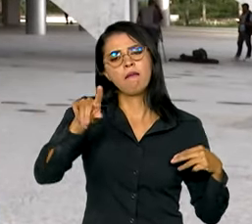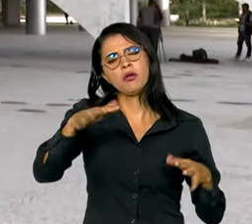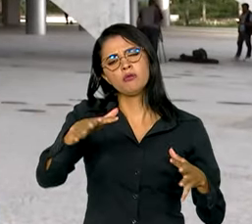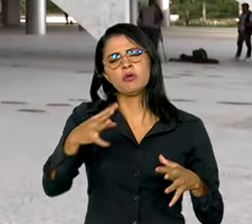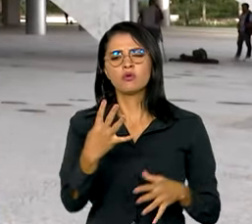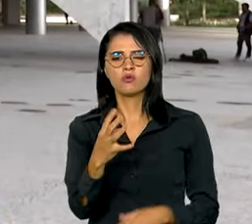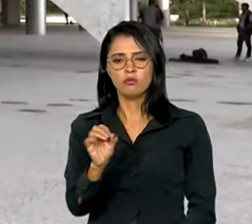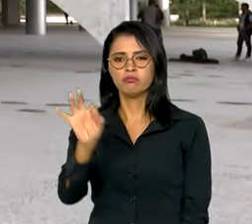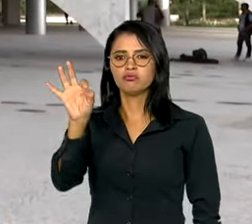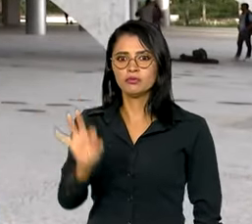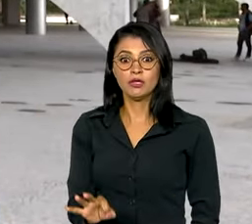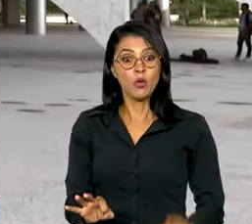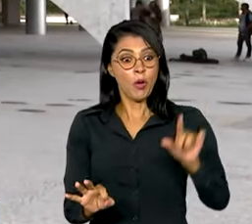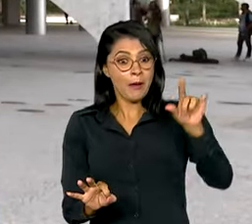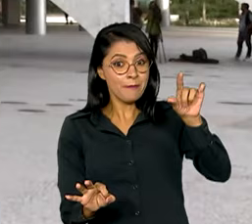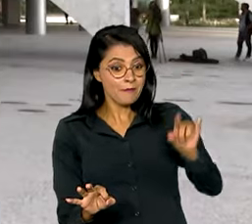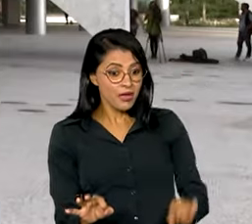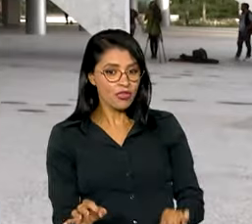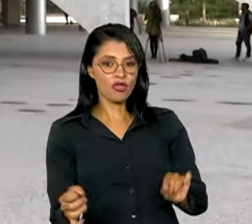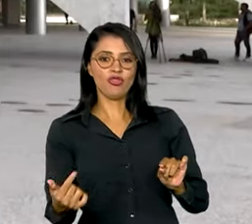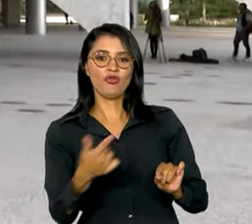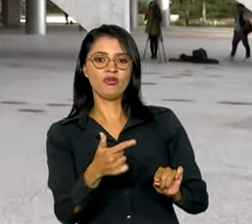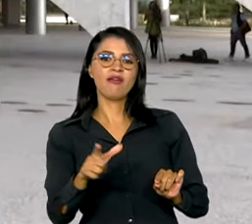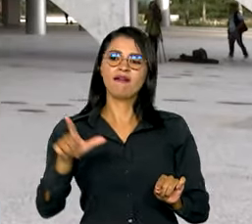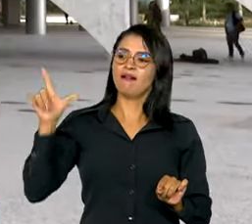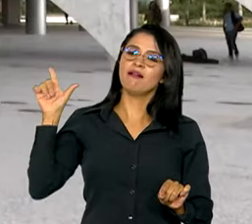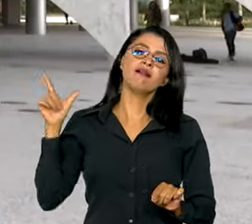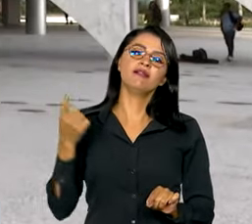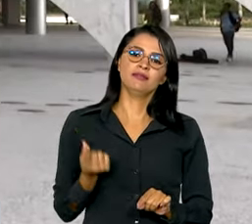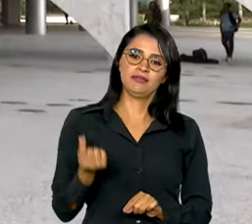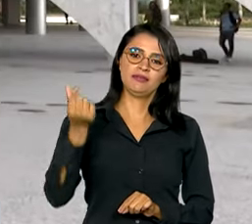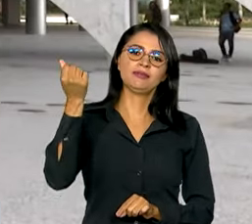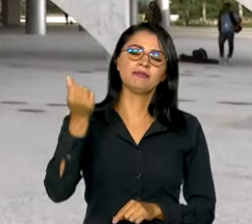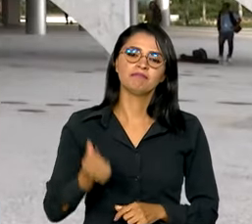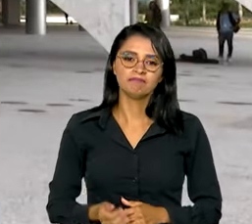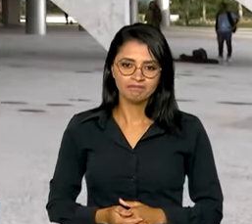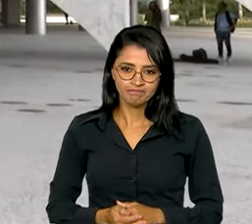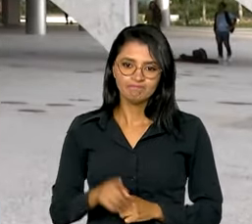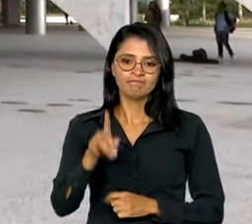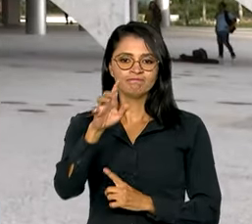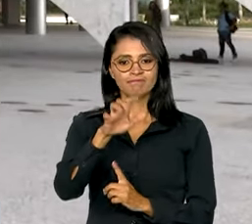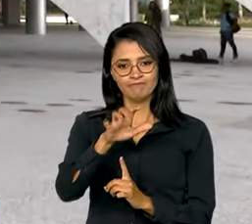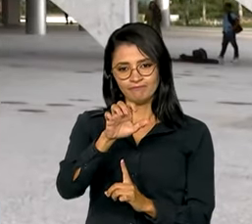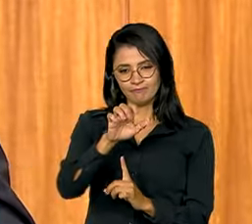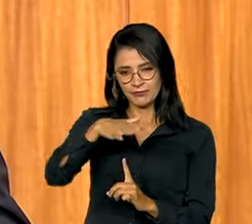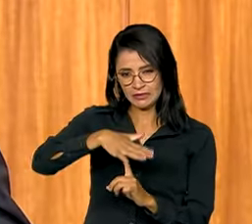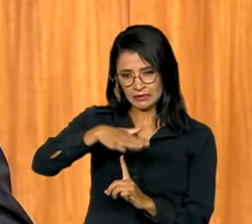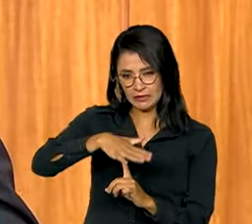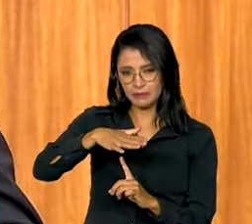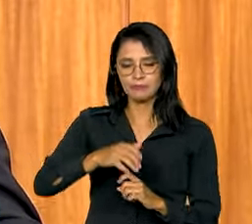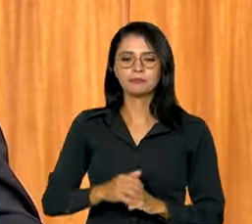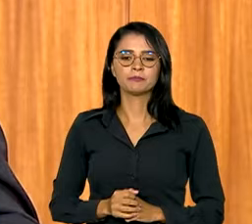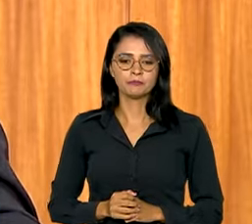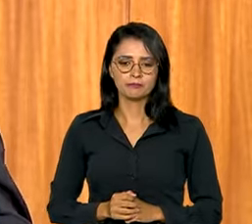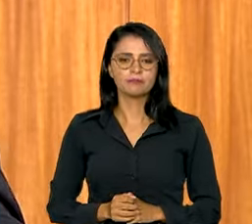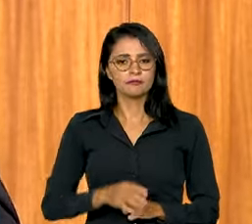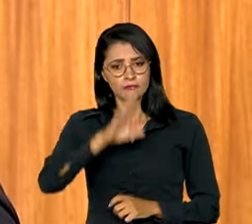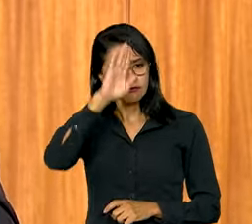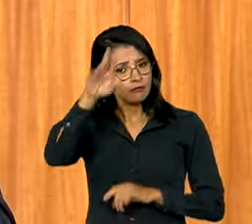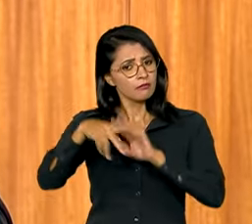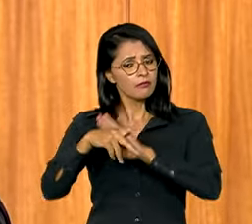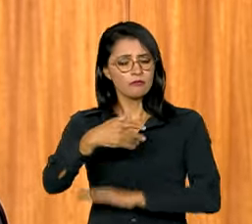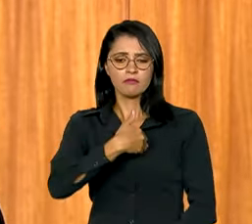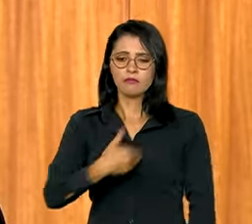média, 40% menor aos valores praticados anteriormente no estado do Paraná. É a prioridade do governo